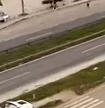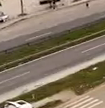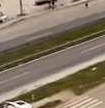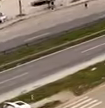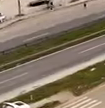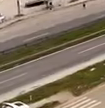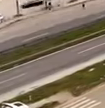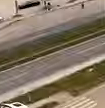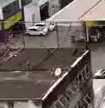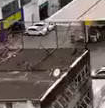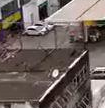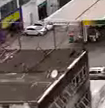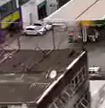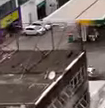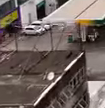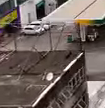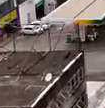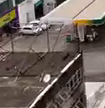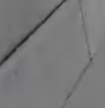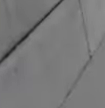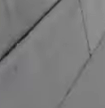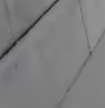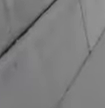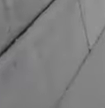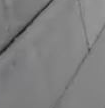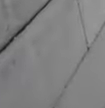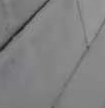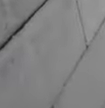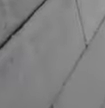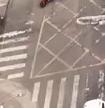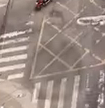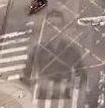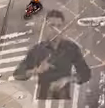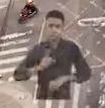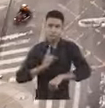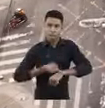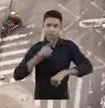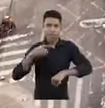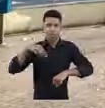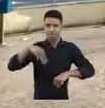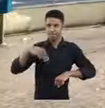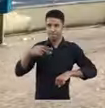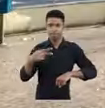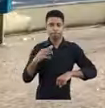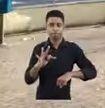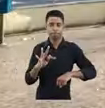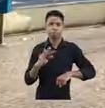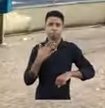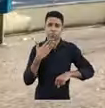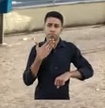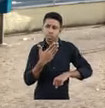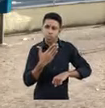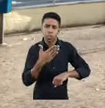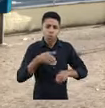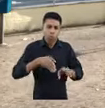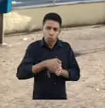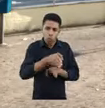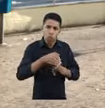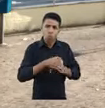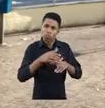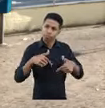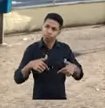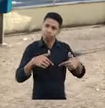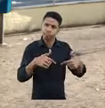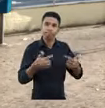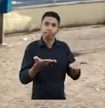Dia, bandeira do Brasil tremula a hasteada Ao fundo, céu com nuvens em uma cidade Veículos passam em vias O Ministério Público